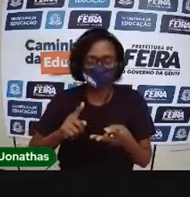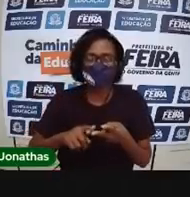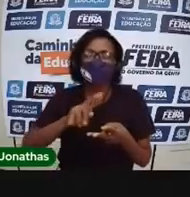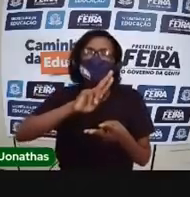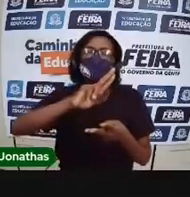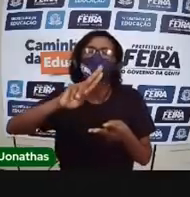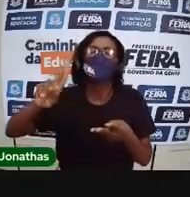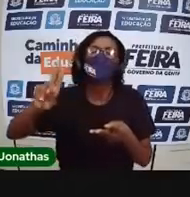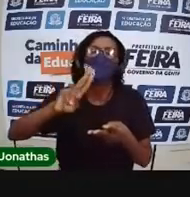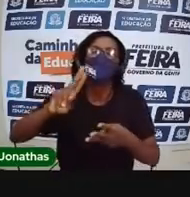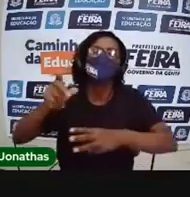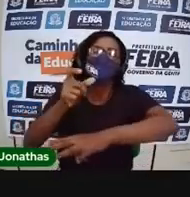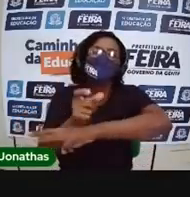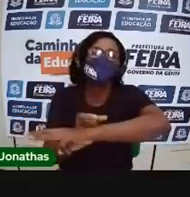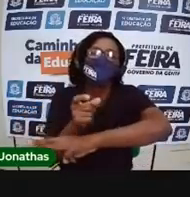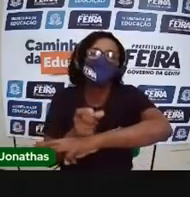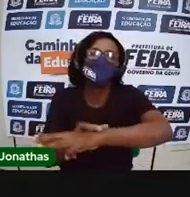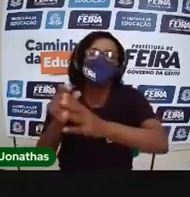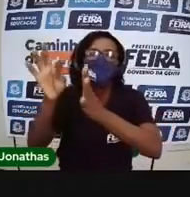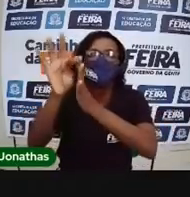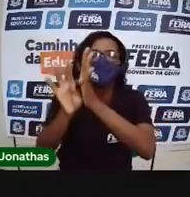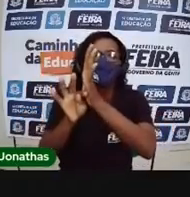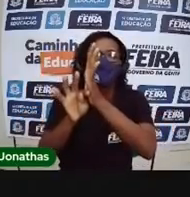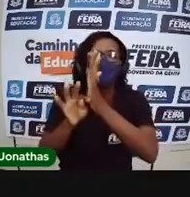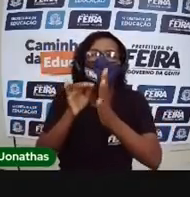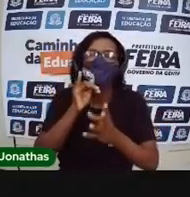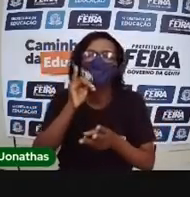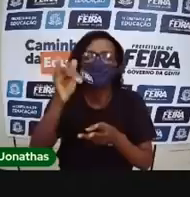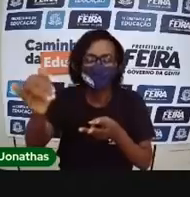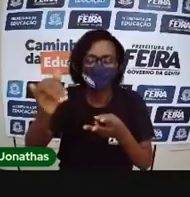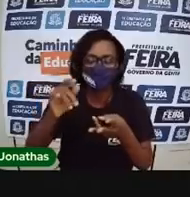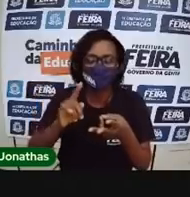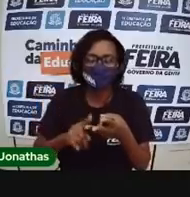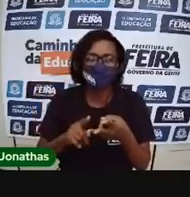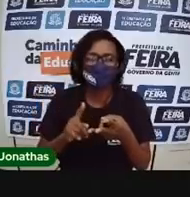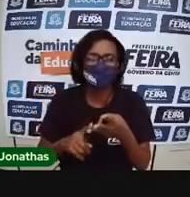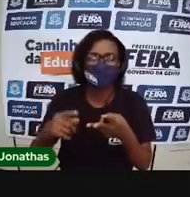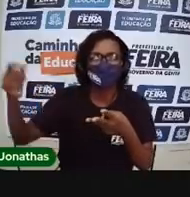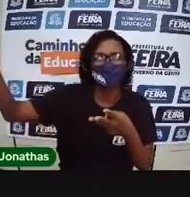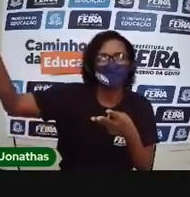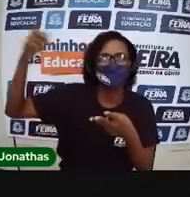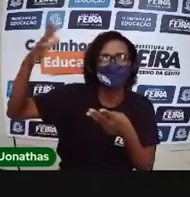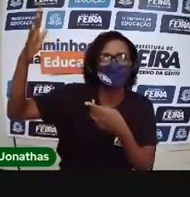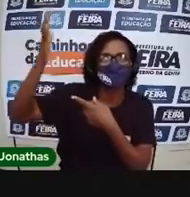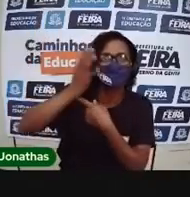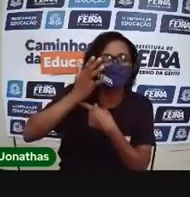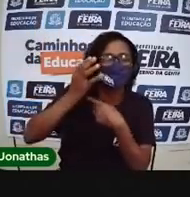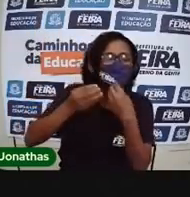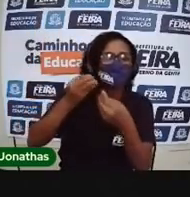relógio citado no texto que utilizava a posição do sol para marcar o tempo?